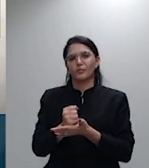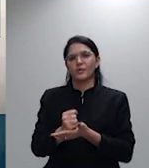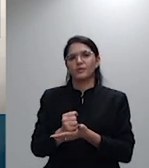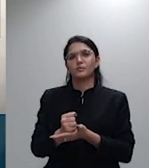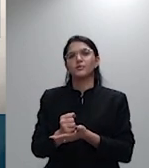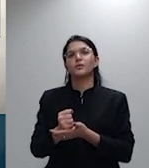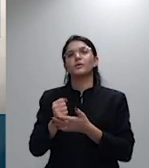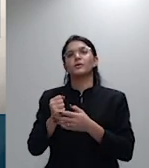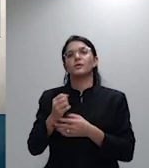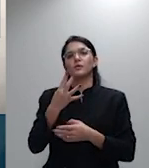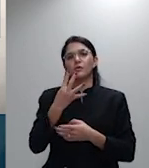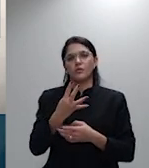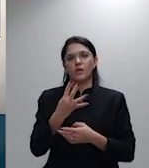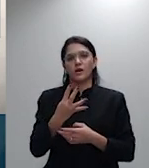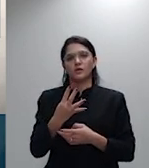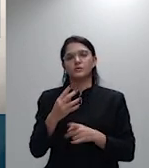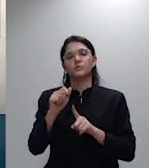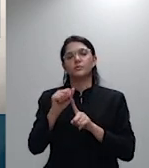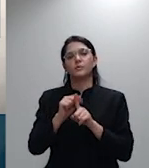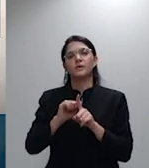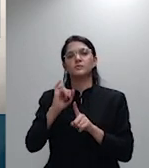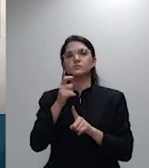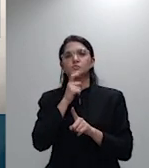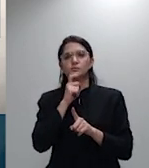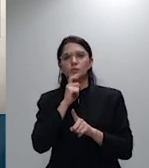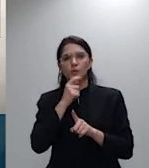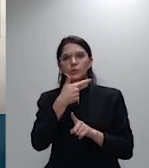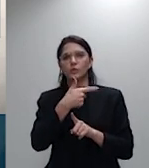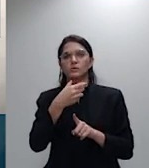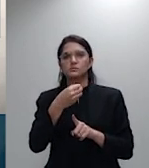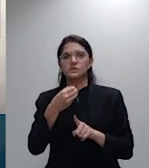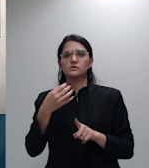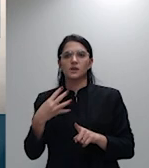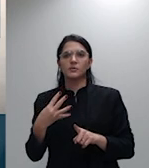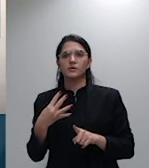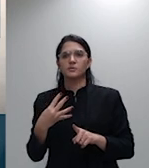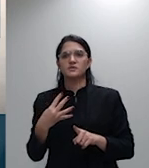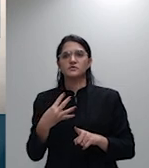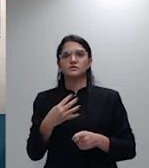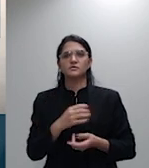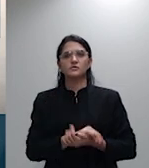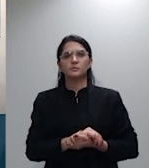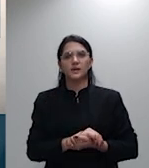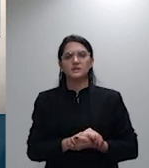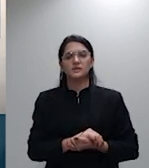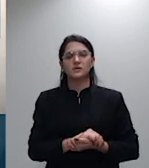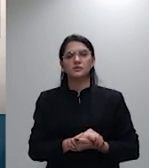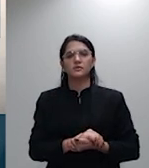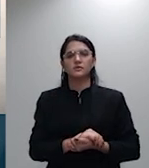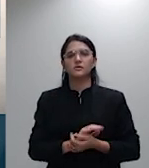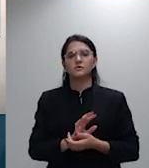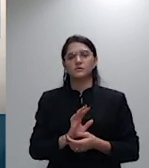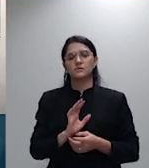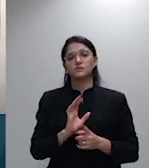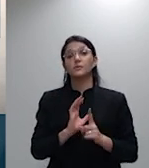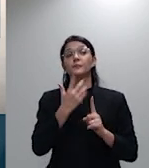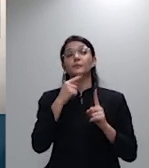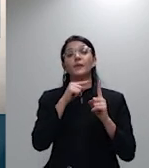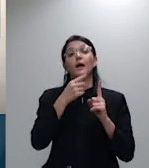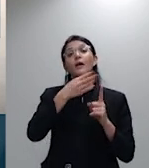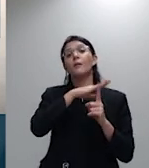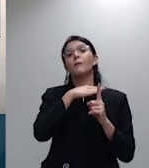constitutiva de união estável entre o falecido e a ré que havia utilizado o referido documento